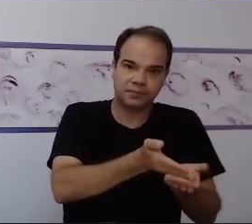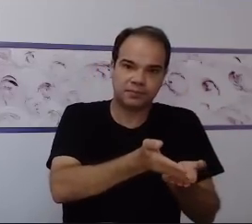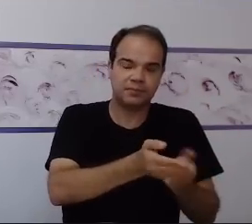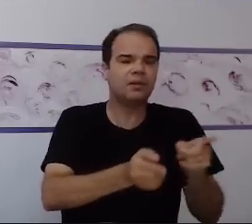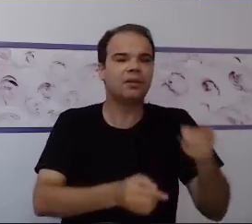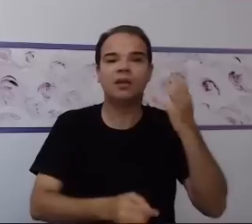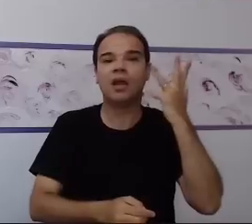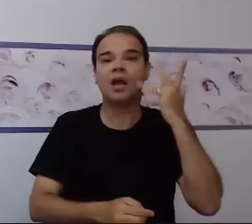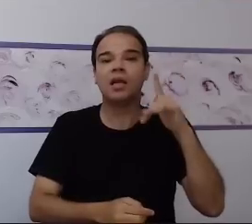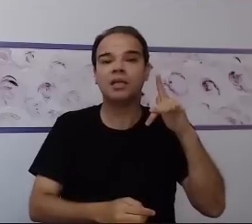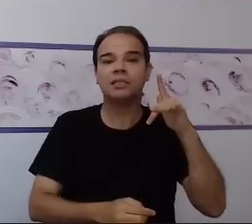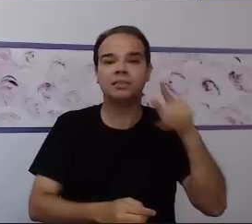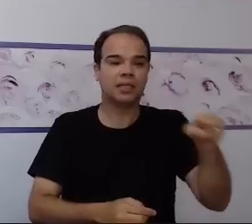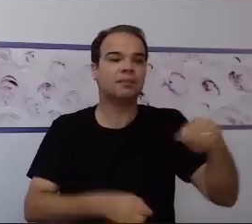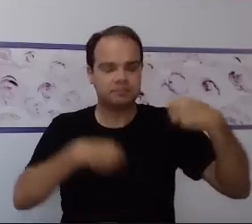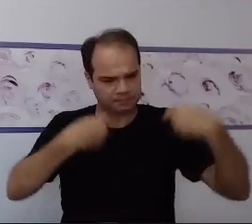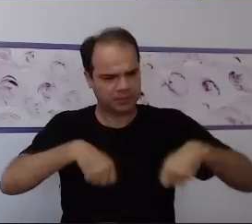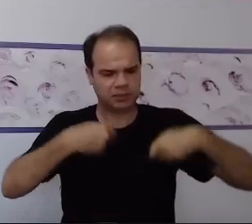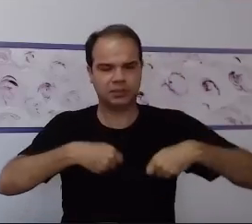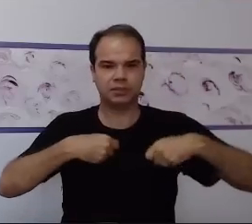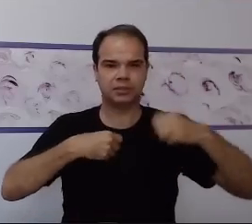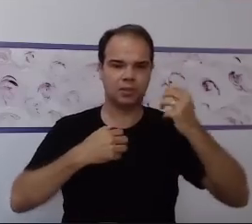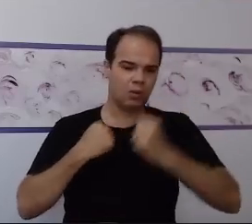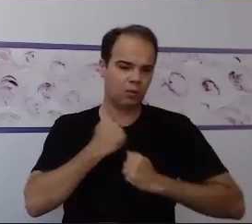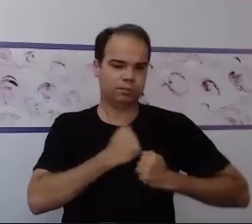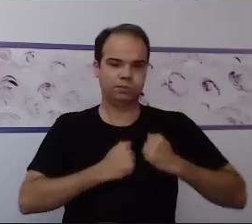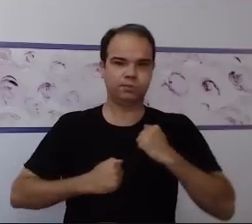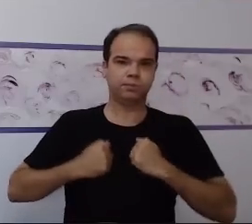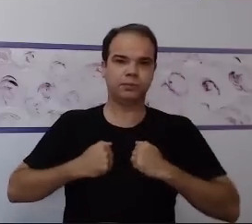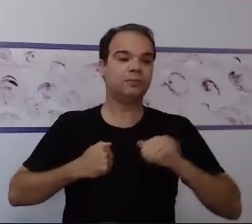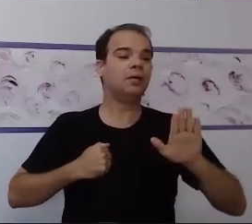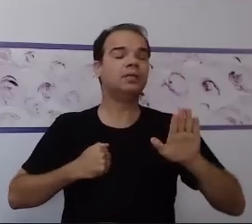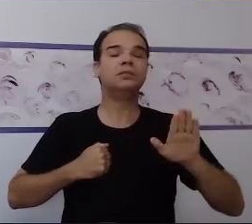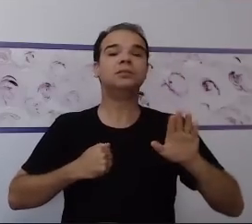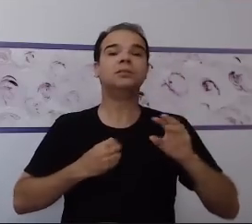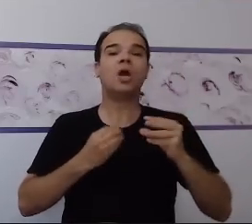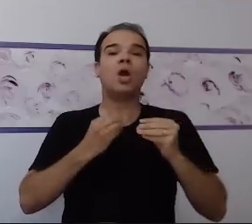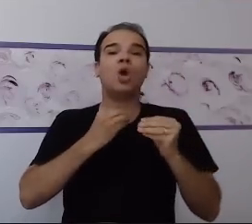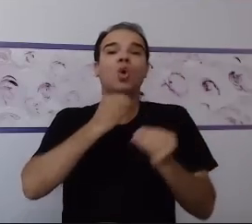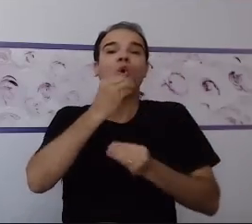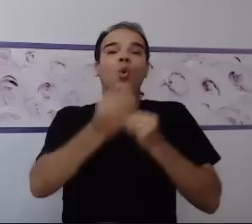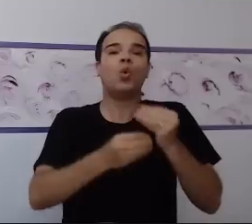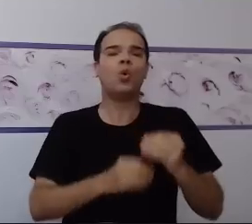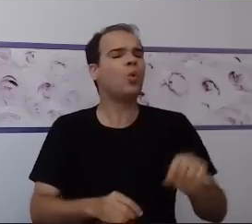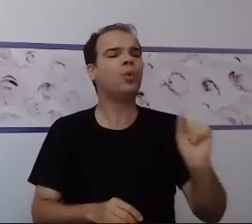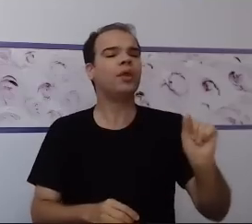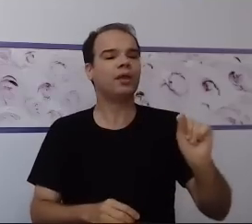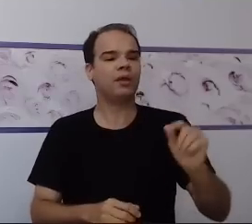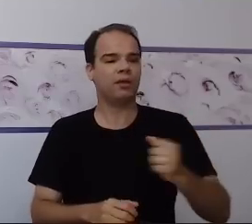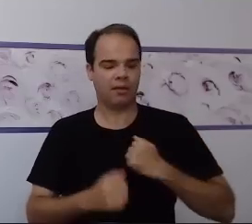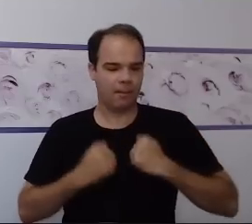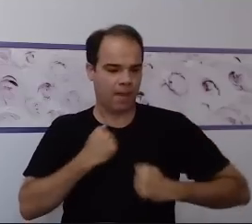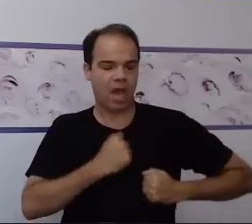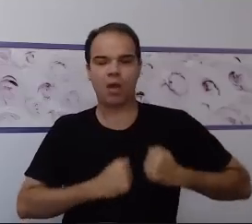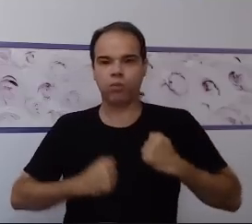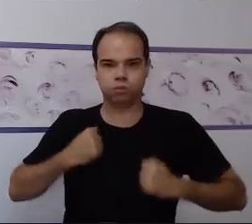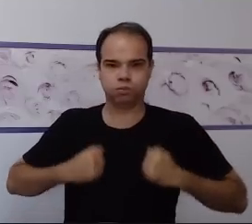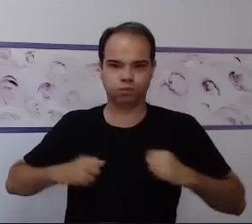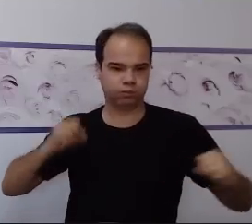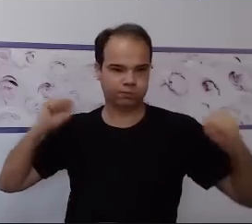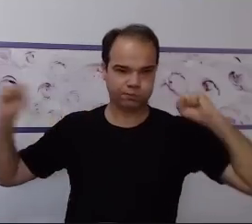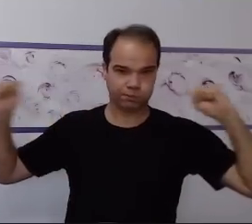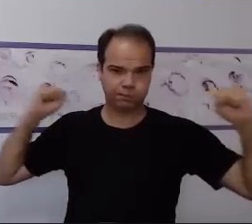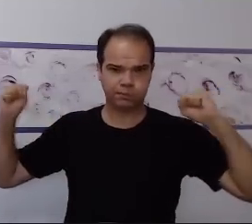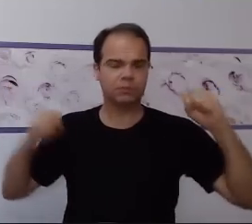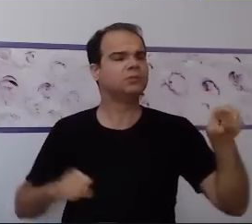criança sabe que tem que tomar banho. Mas como tomar banho? O que é tomar banho, tomar banho? Essa situação tem